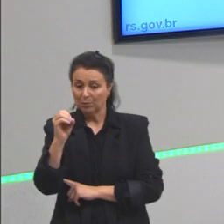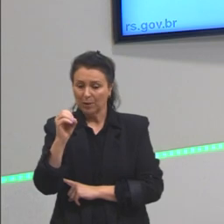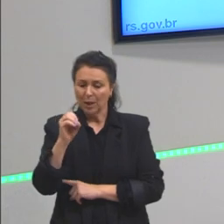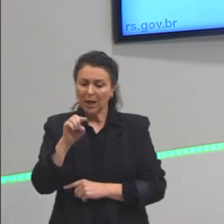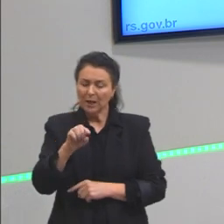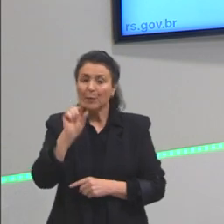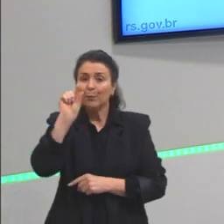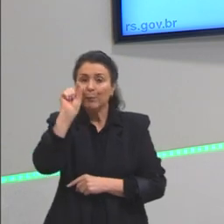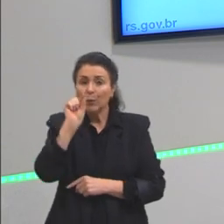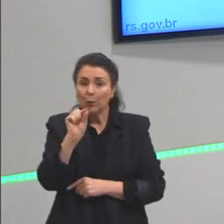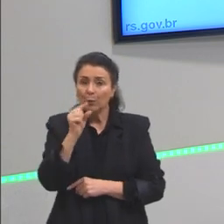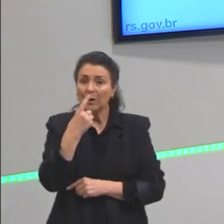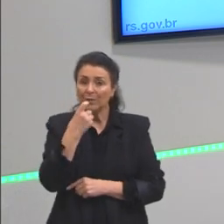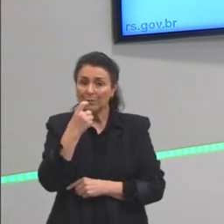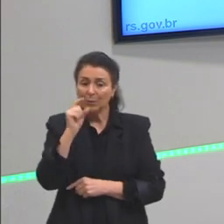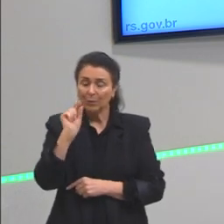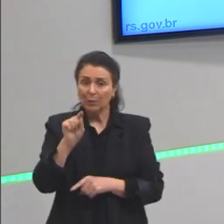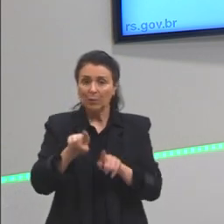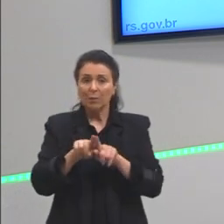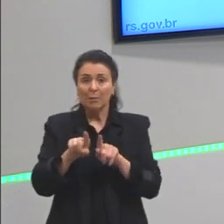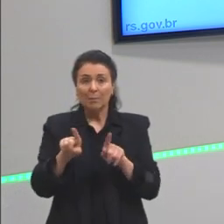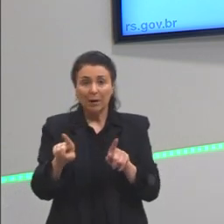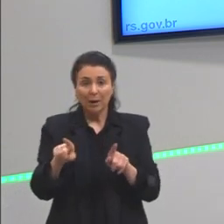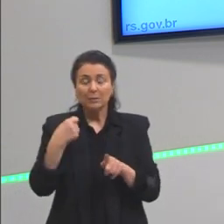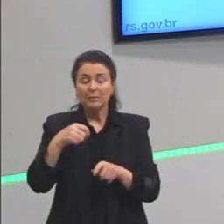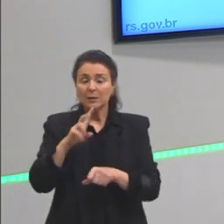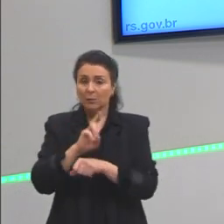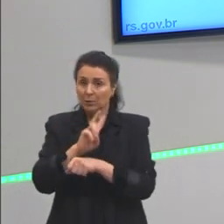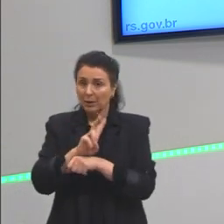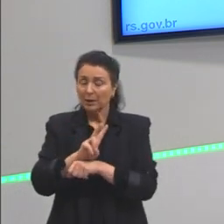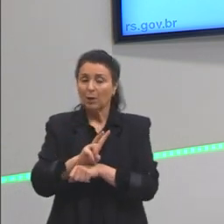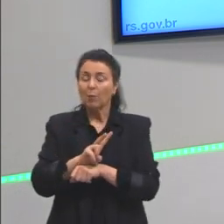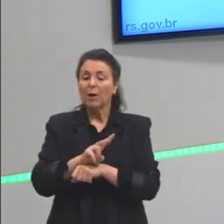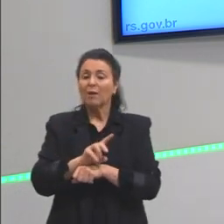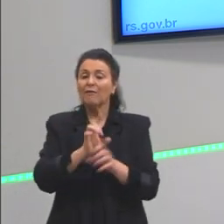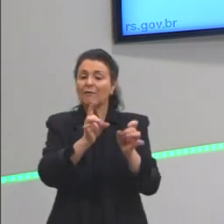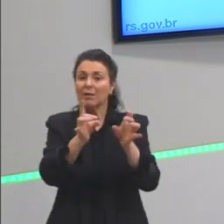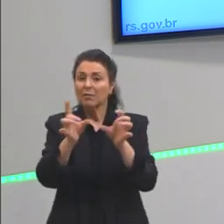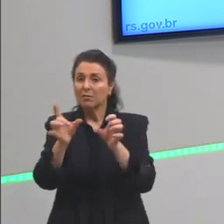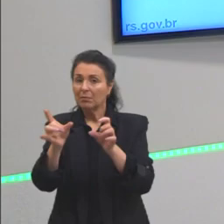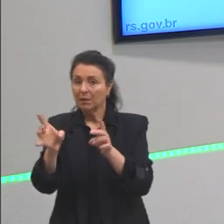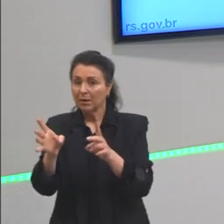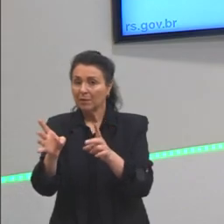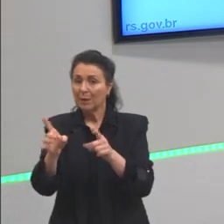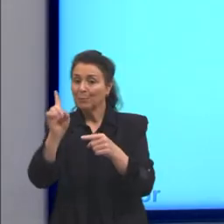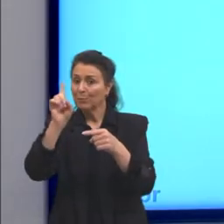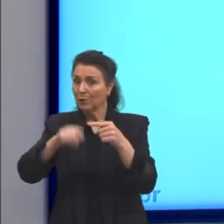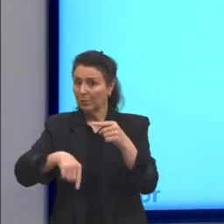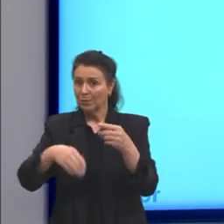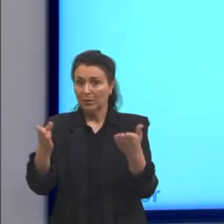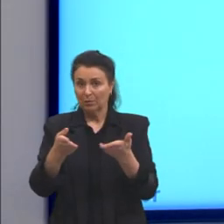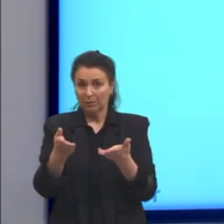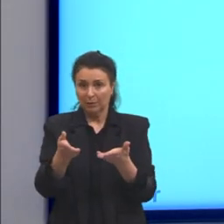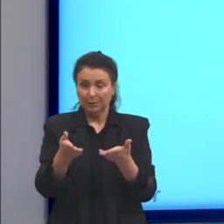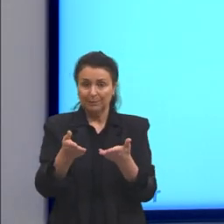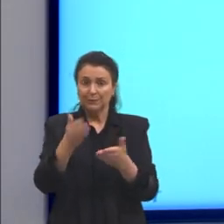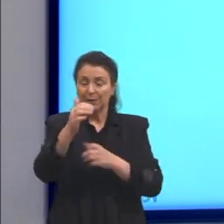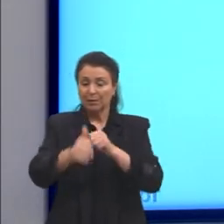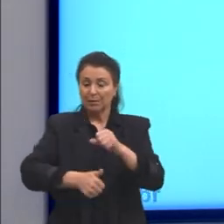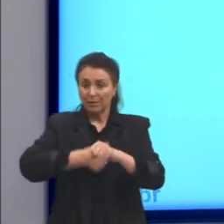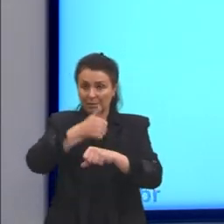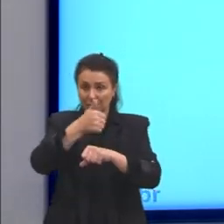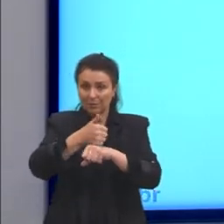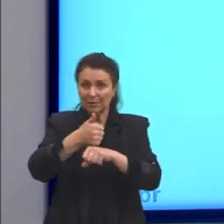um estrago, mas, por isso, hoje, a venda dele não é mais permitida. Então, para substituir